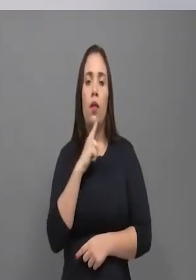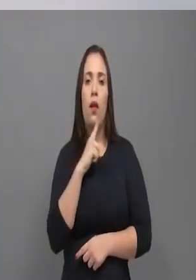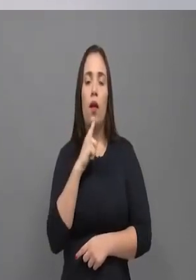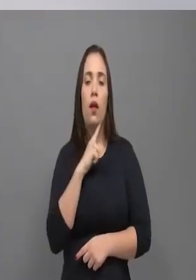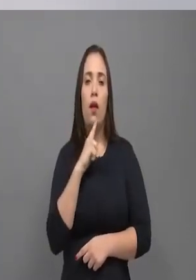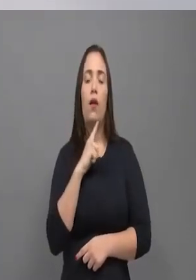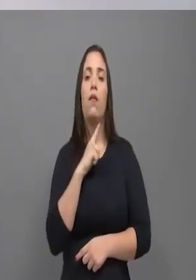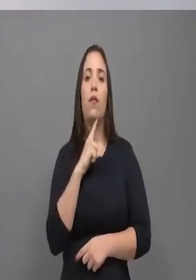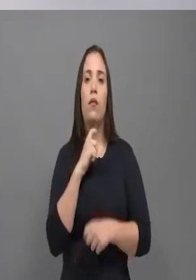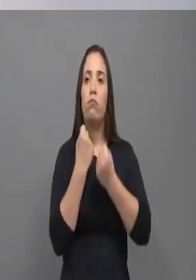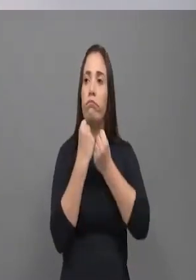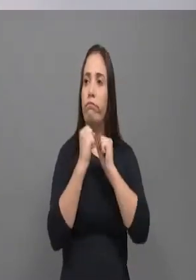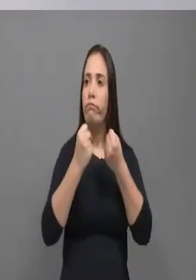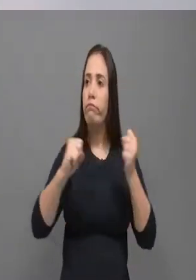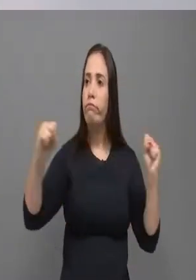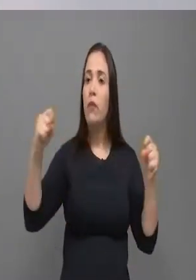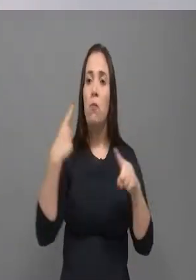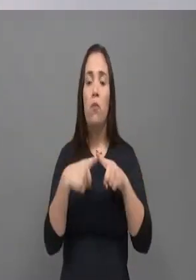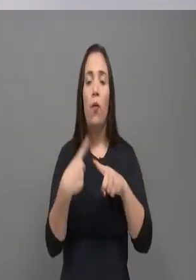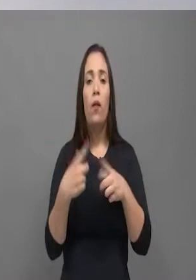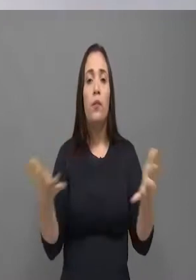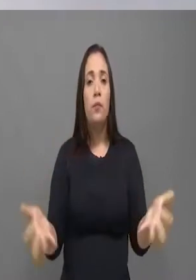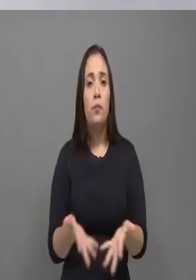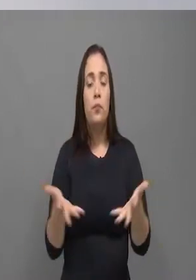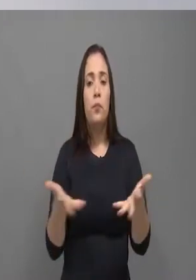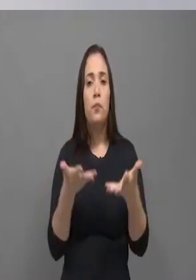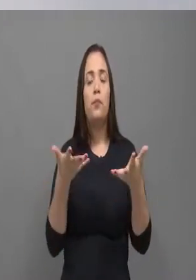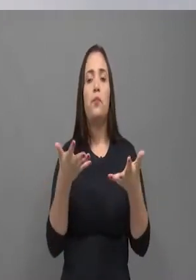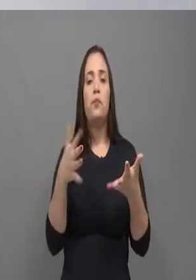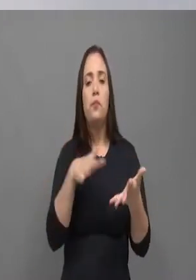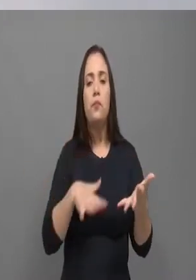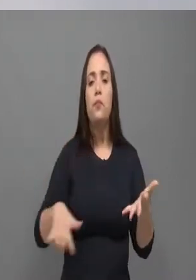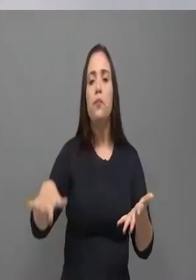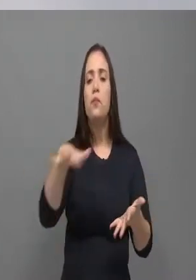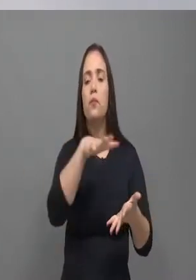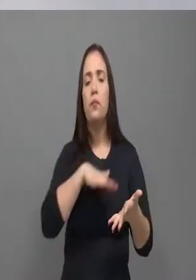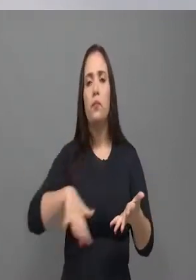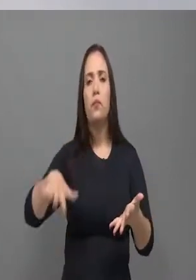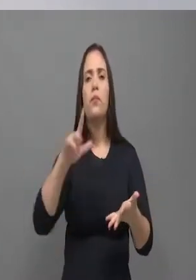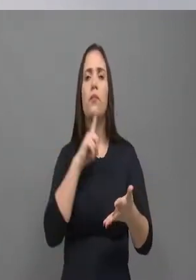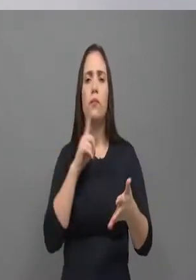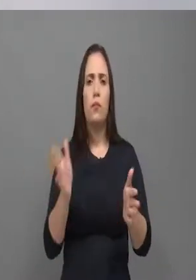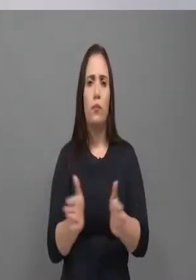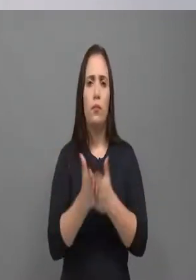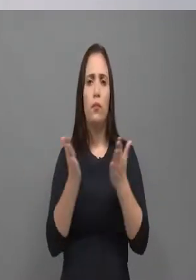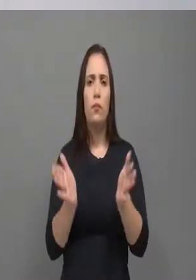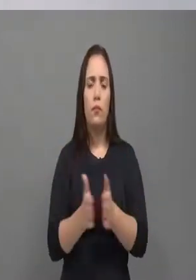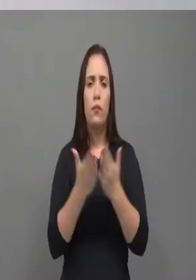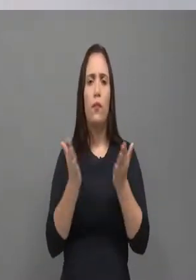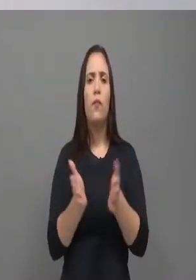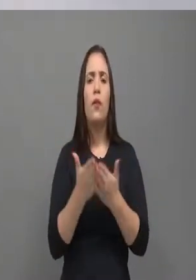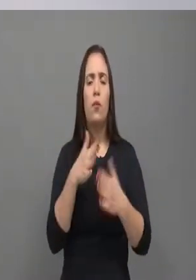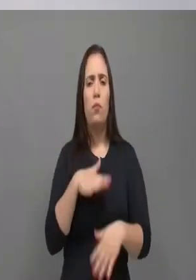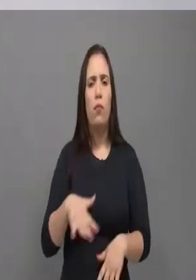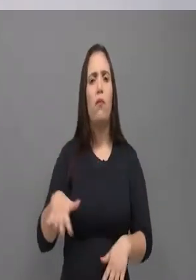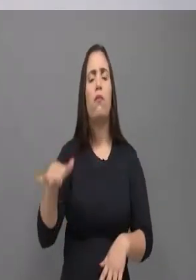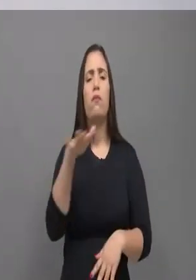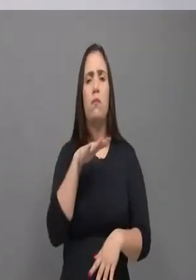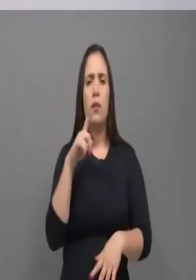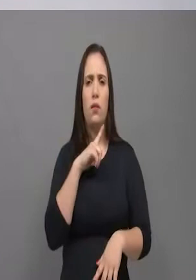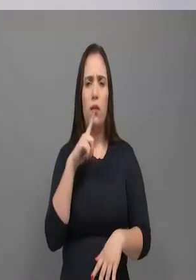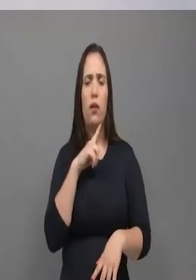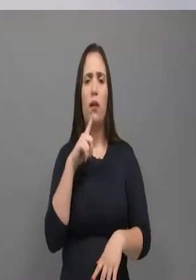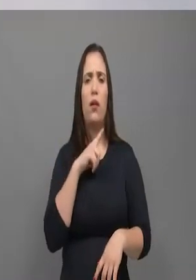resolver, na época da Luziano, ela fez a Vila do Mar, uma parte da Vila do Mar, o Roberto Claudio fez outra, falta